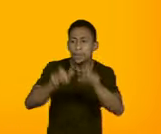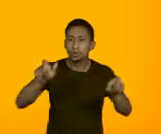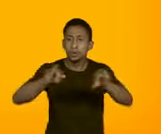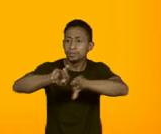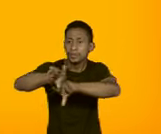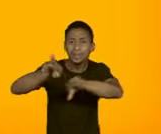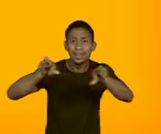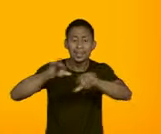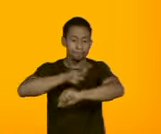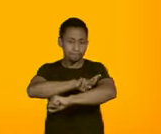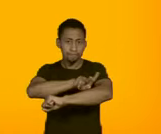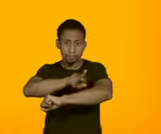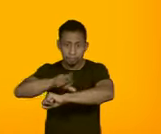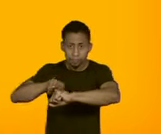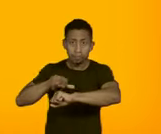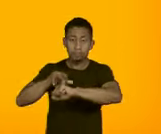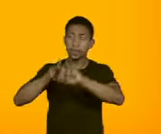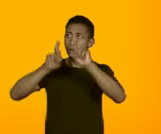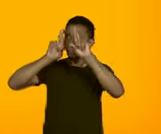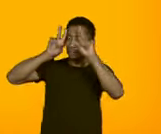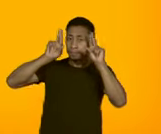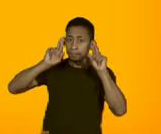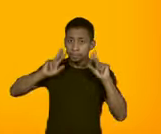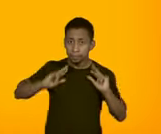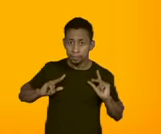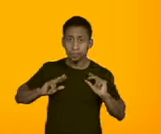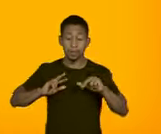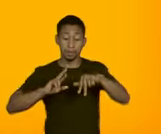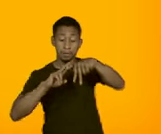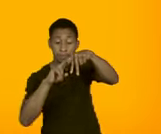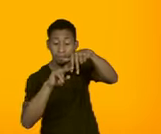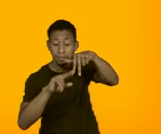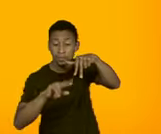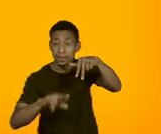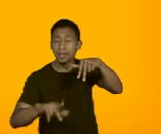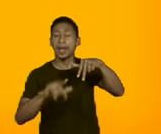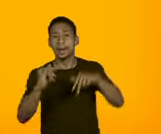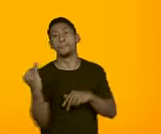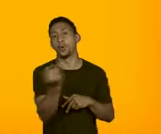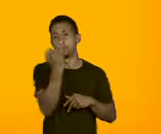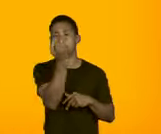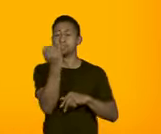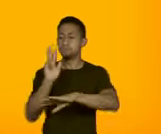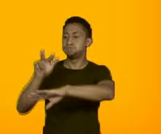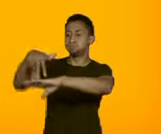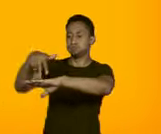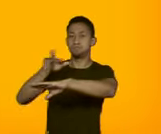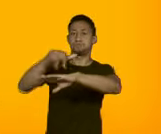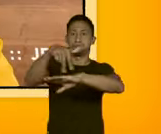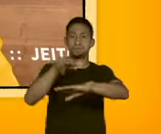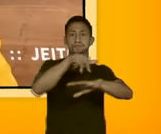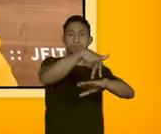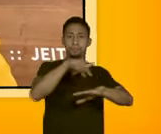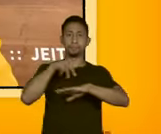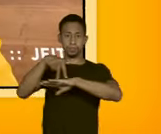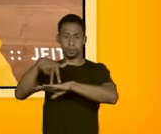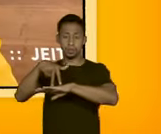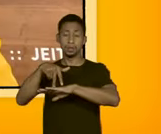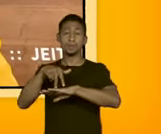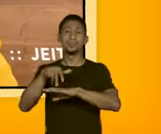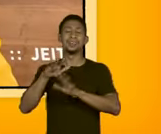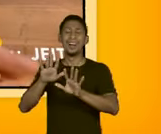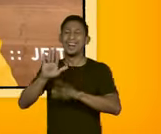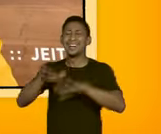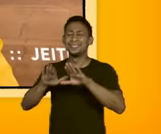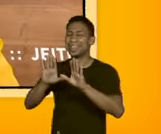raças, de pessoas de diferentes gêneros e orientações sexuais ocupando todos os tipos de espaço. E não só os